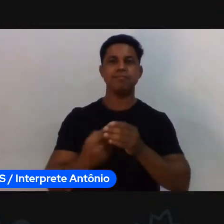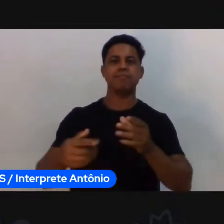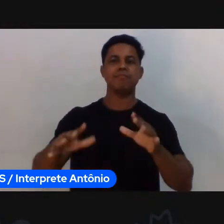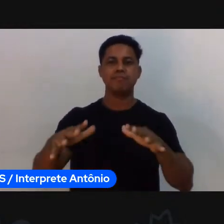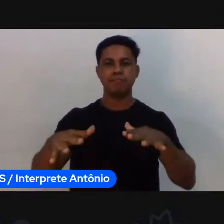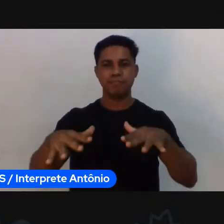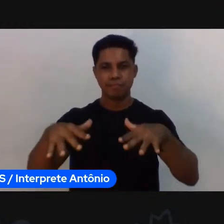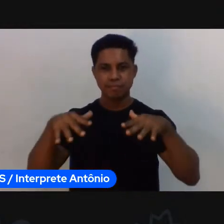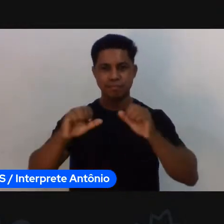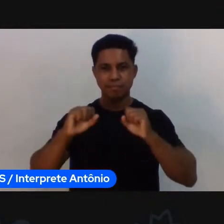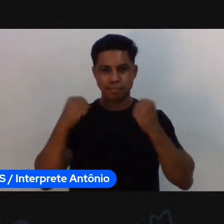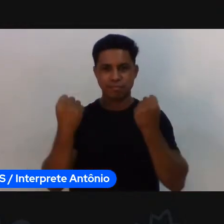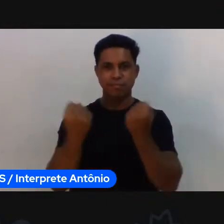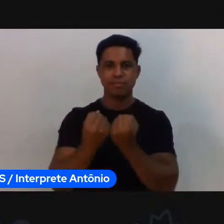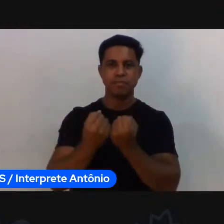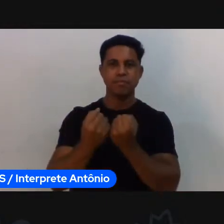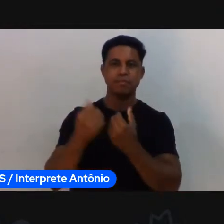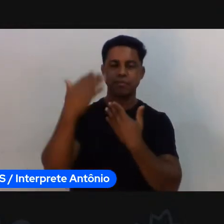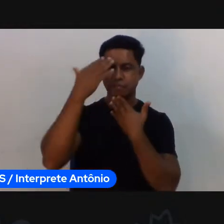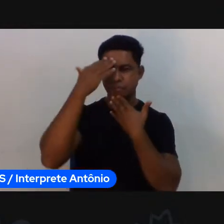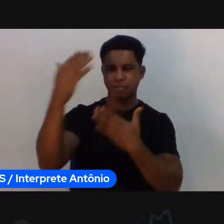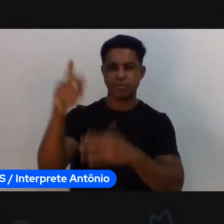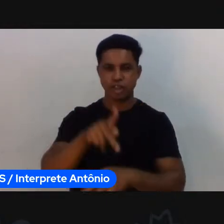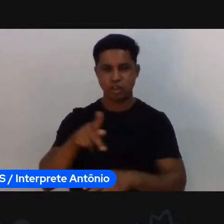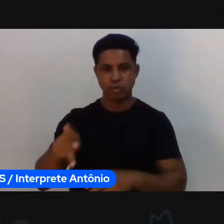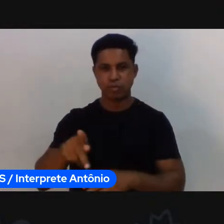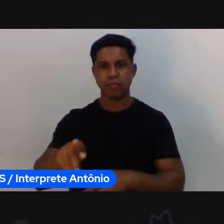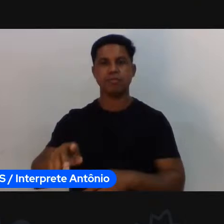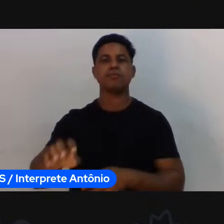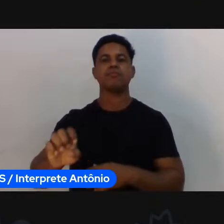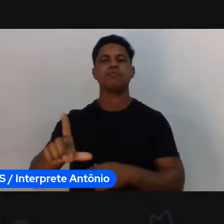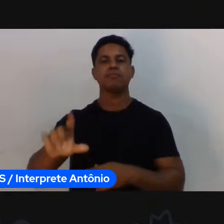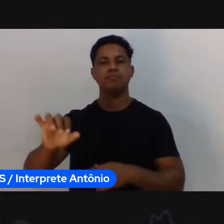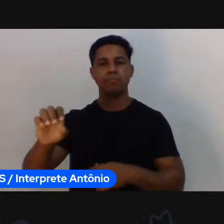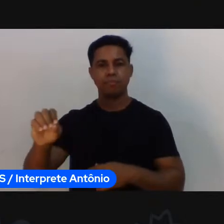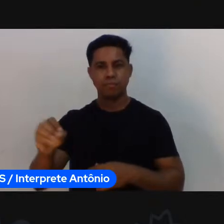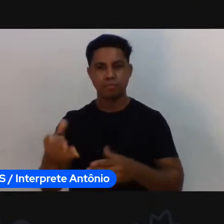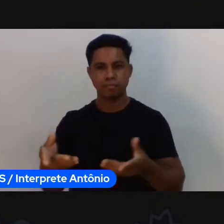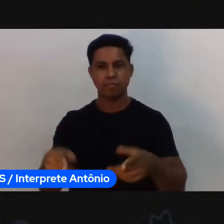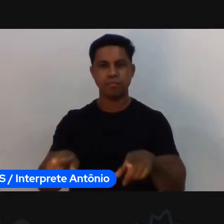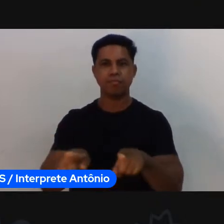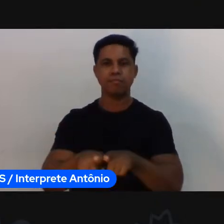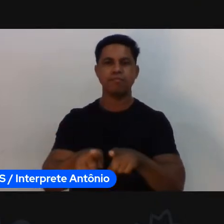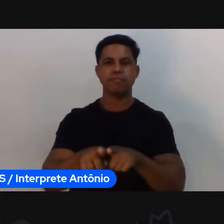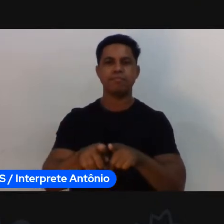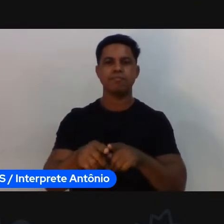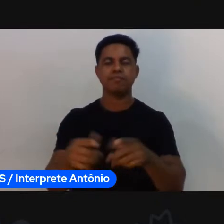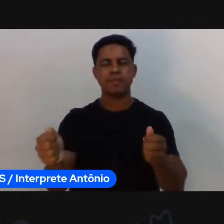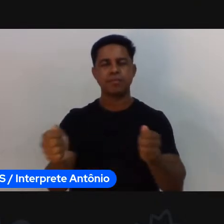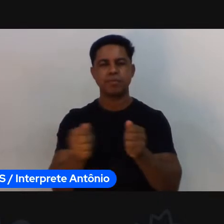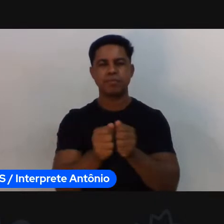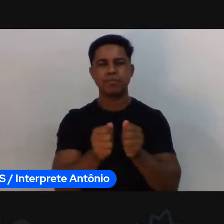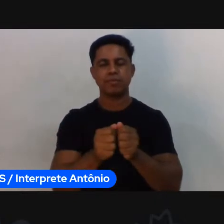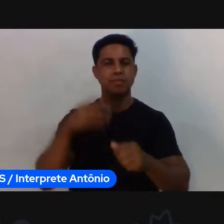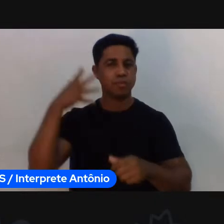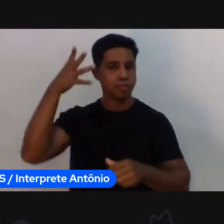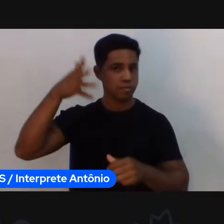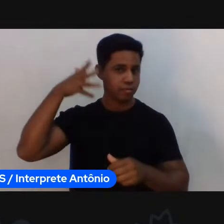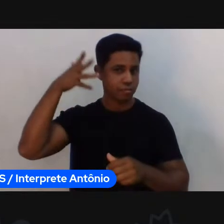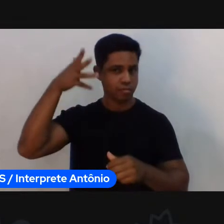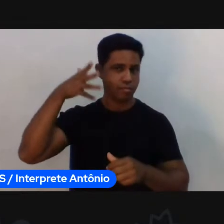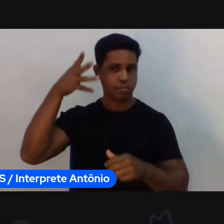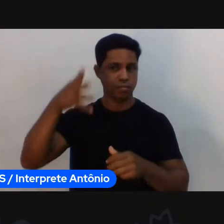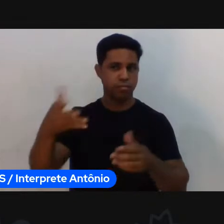do professor Ederson, que também foi palestrante ontem. Ele acuspirou uma excelente palestra. E hoje nós vamos ter